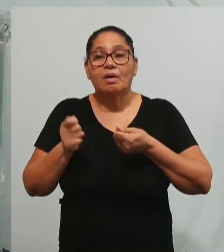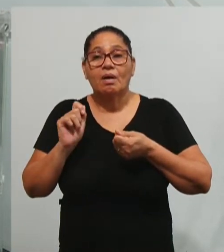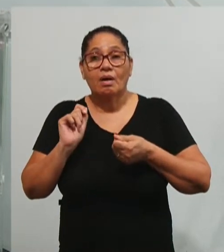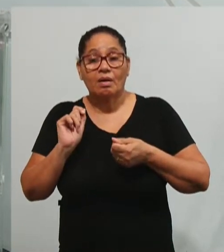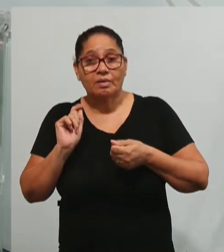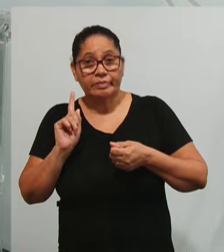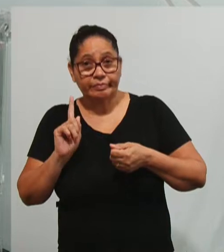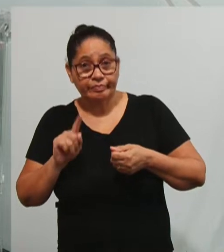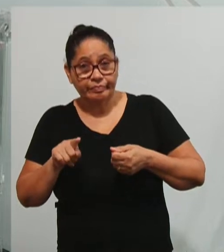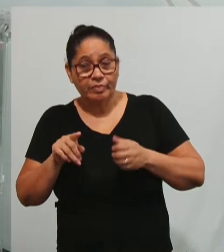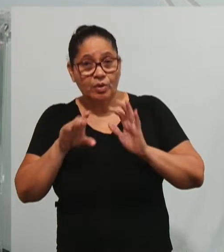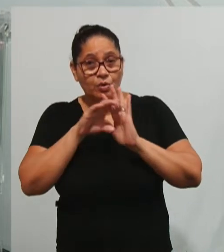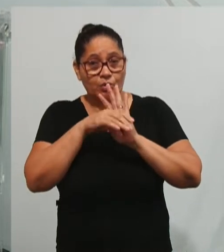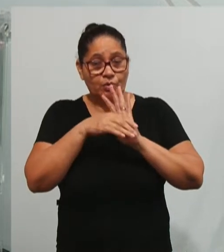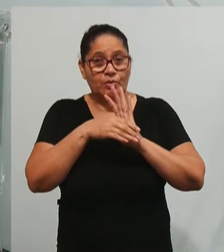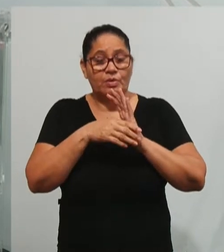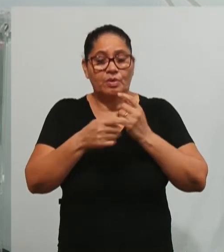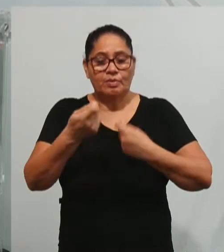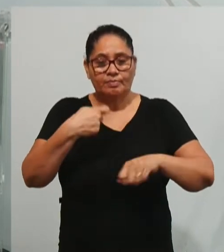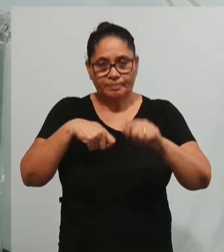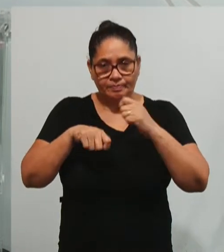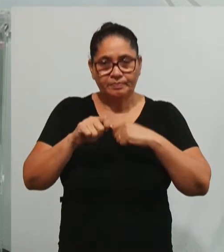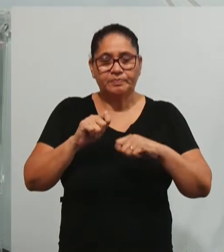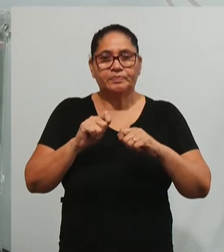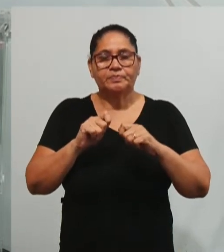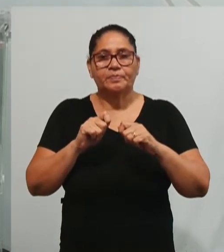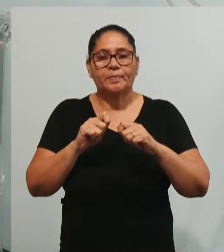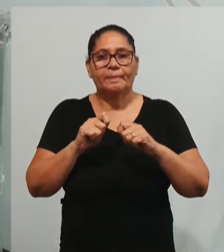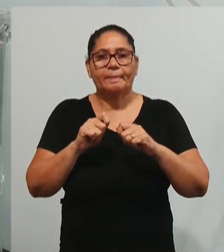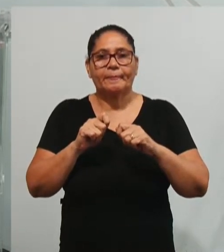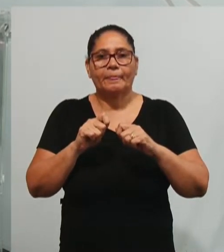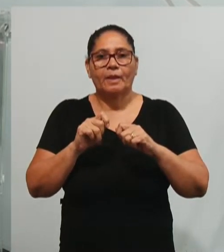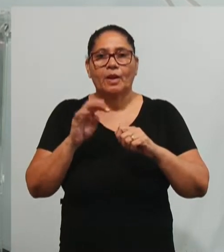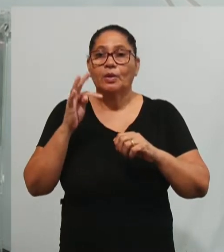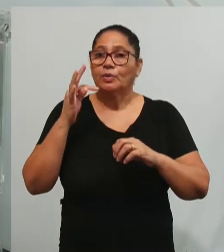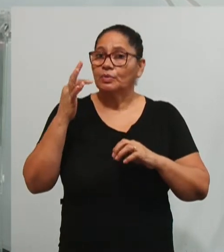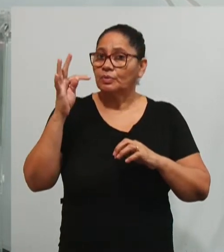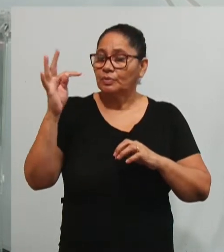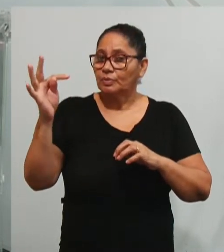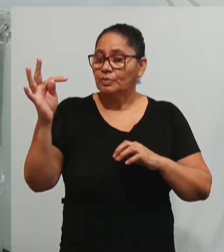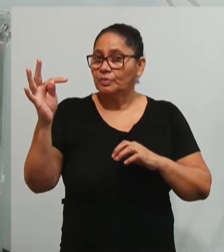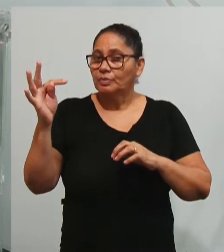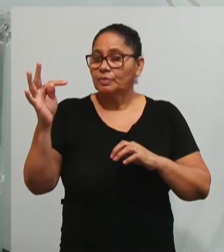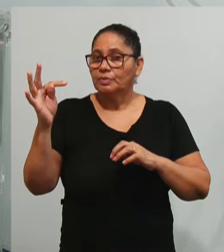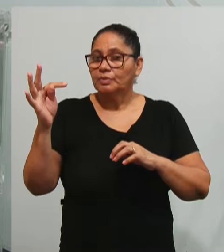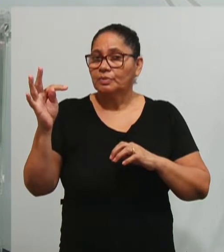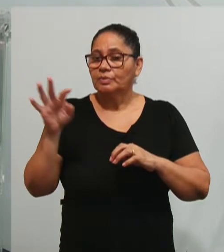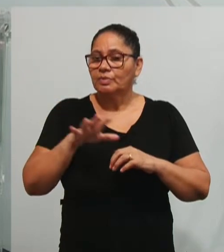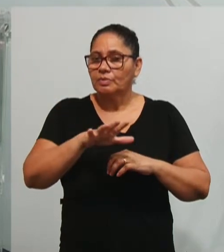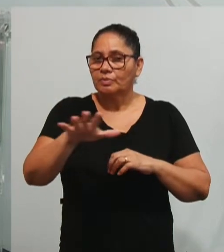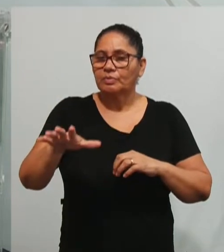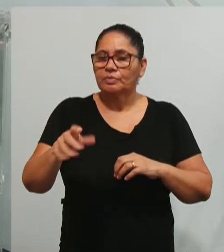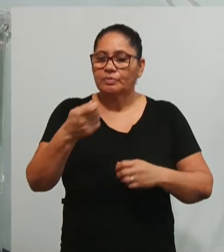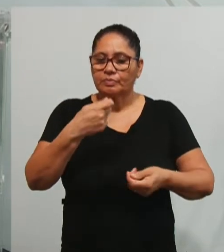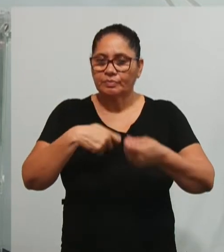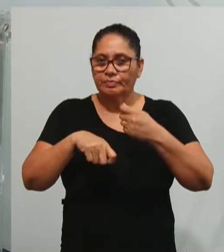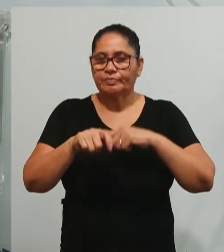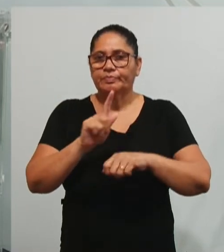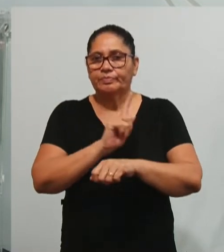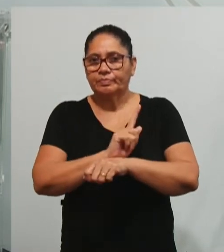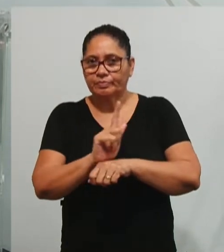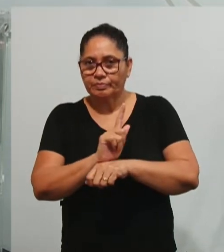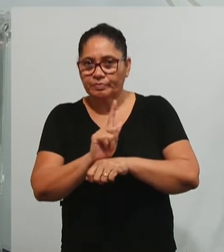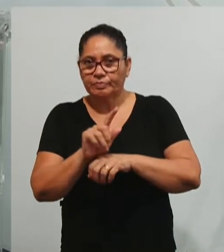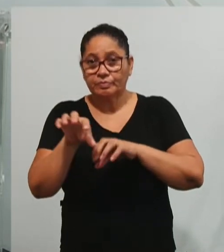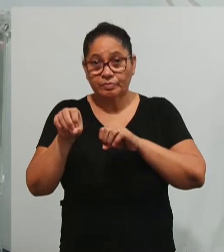a partir dos conceitos da administração, os teóricos da área da gestão educacional têm feito